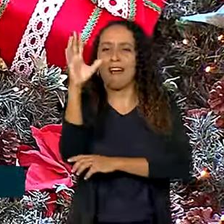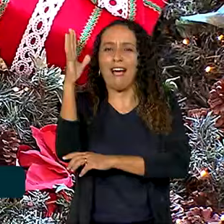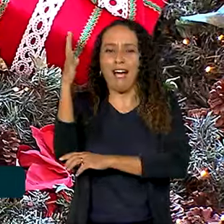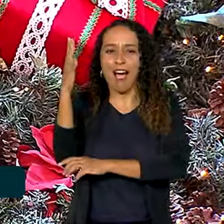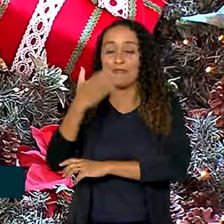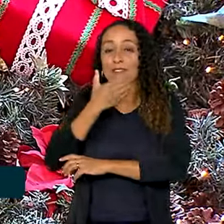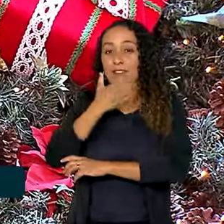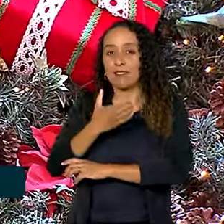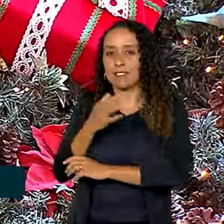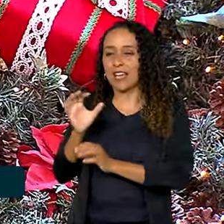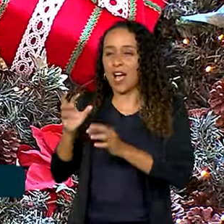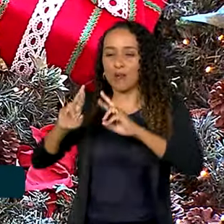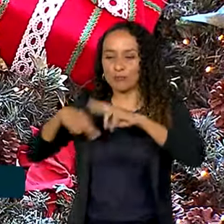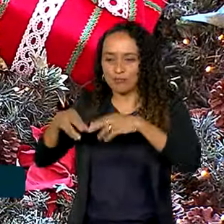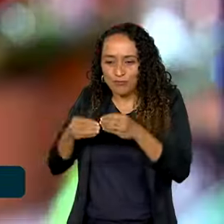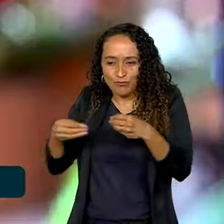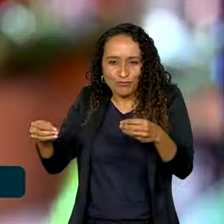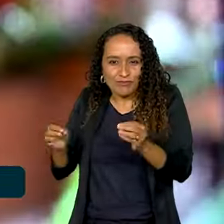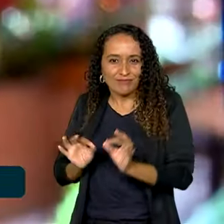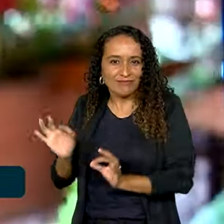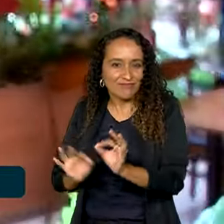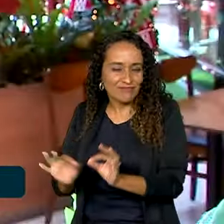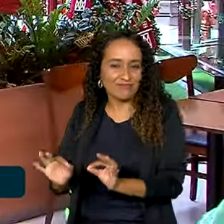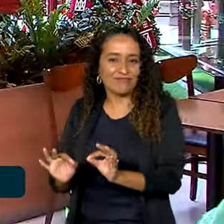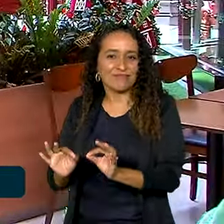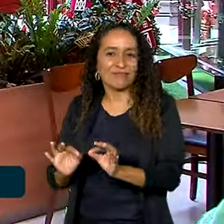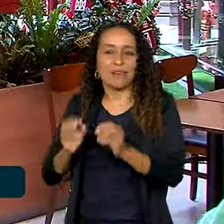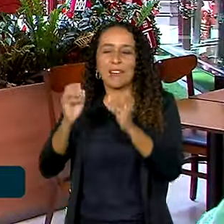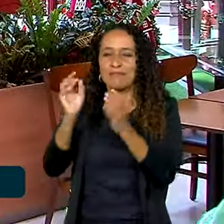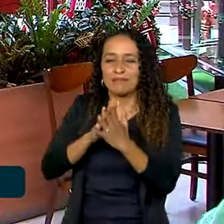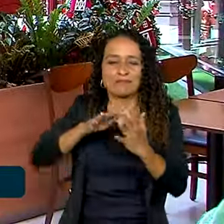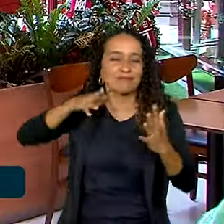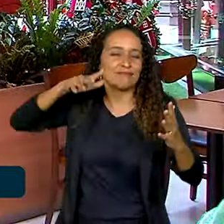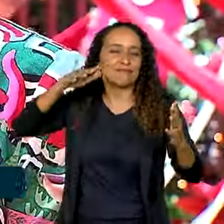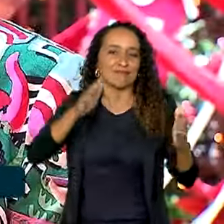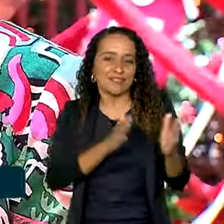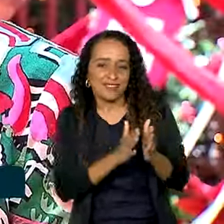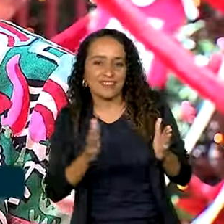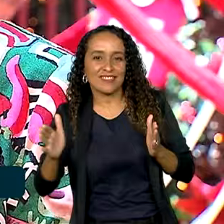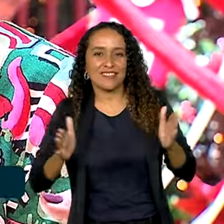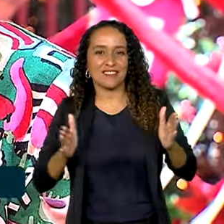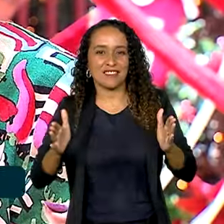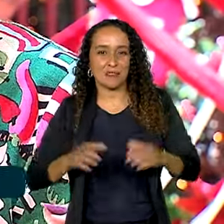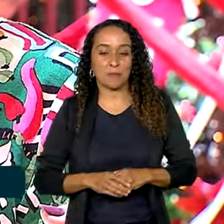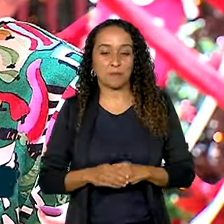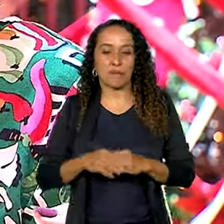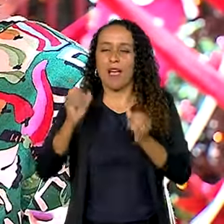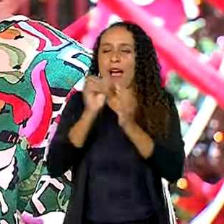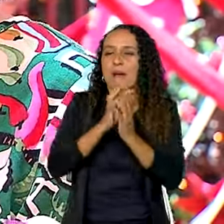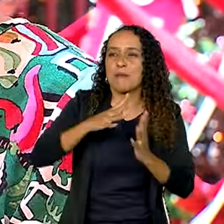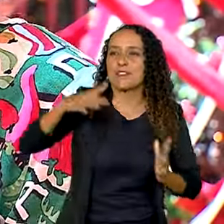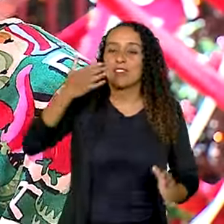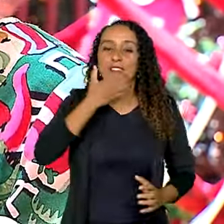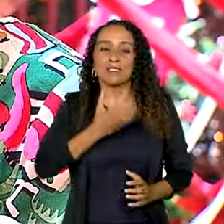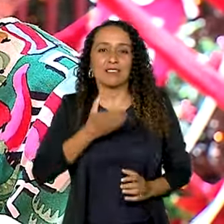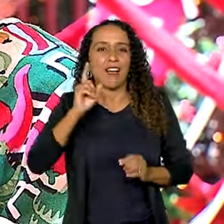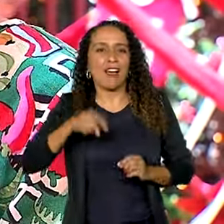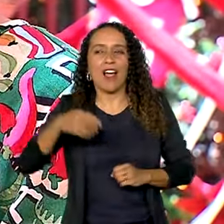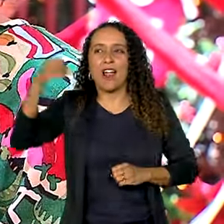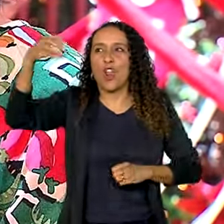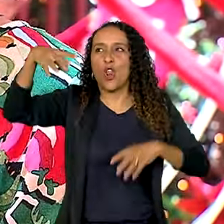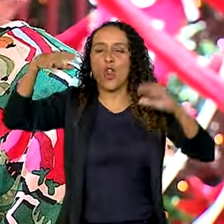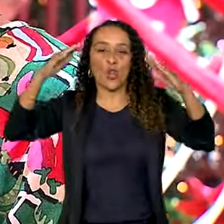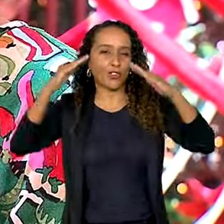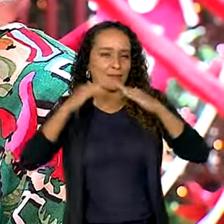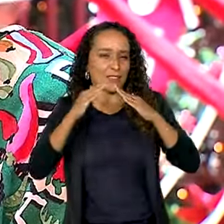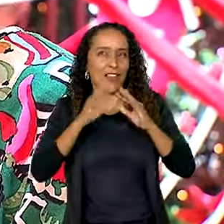Natal cheia de presentes para manter a magia da época. A magia do Natal é a iluminação na nossa